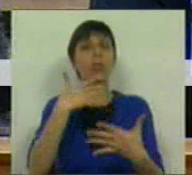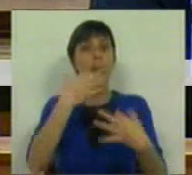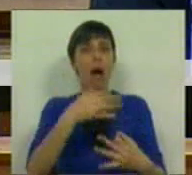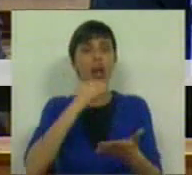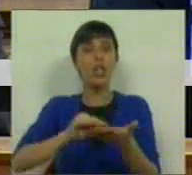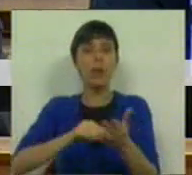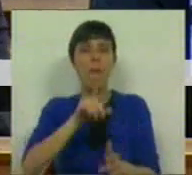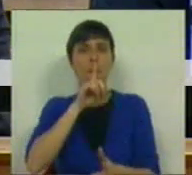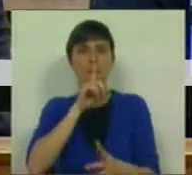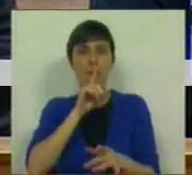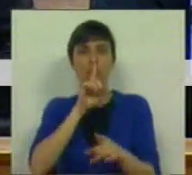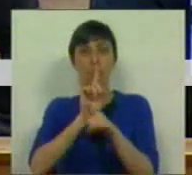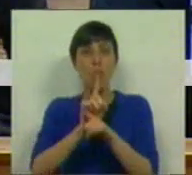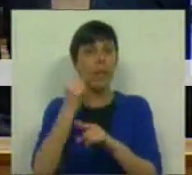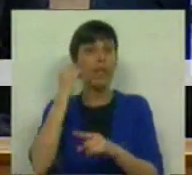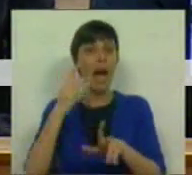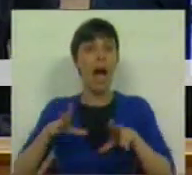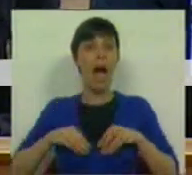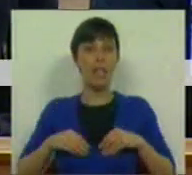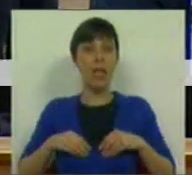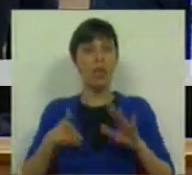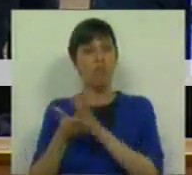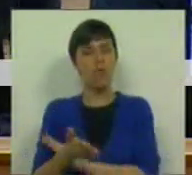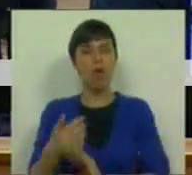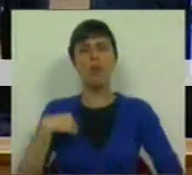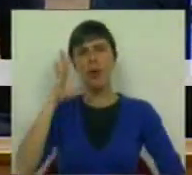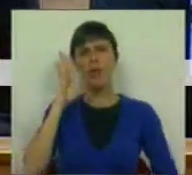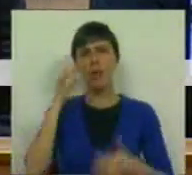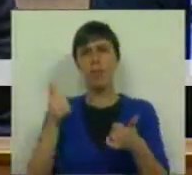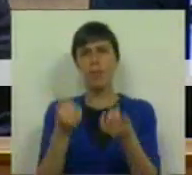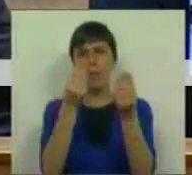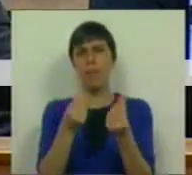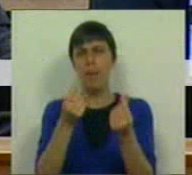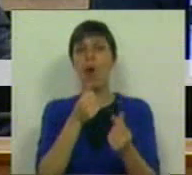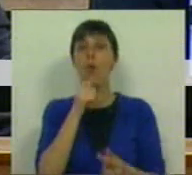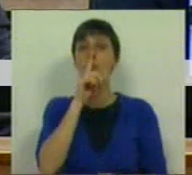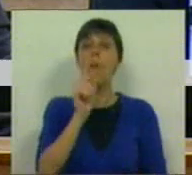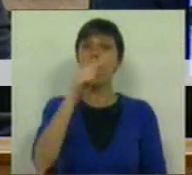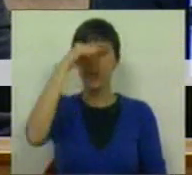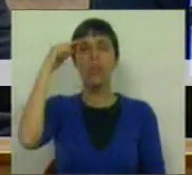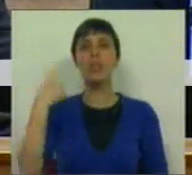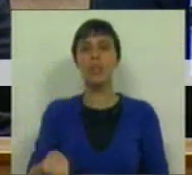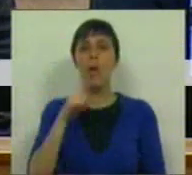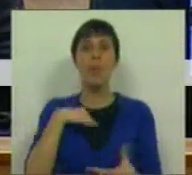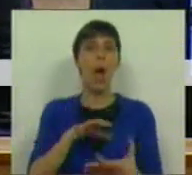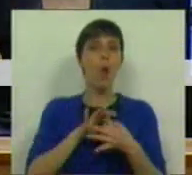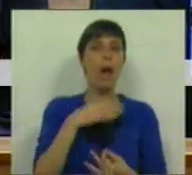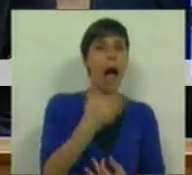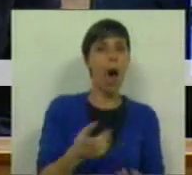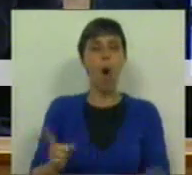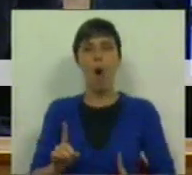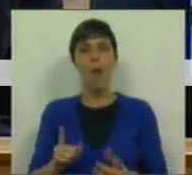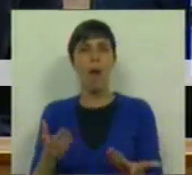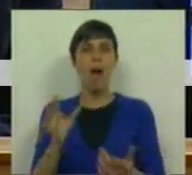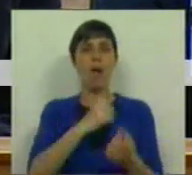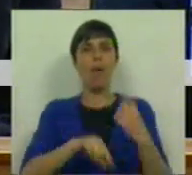o que tinha escrito no exato momento em que aceitou o cargo. E, portanto, nós sabemos bem como nos momentos difíceis podemos contar com a